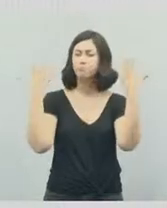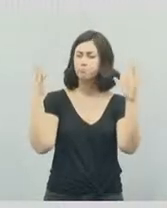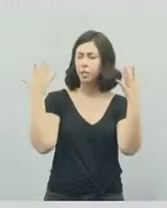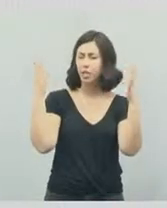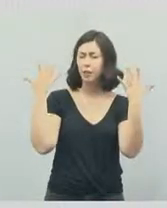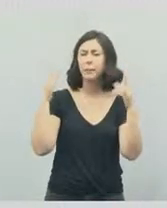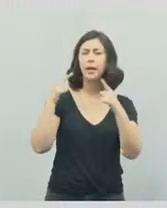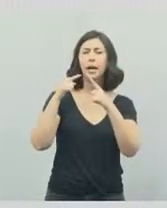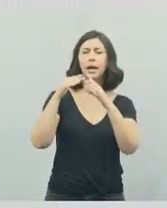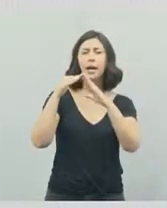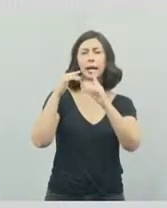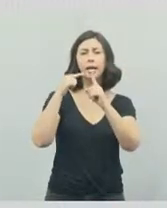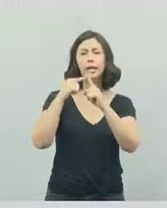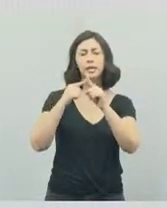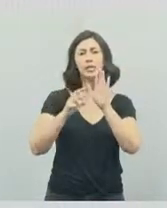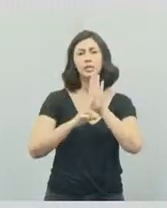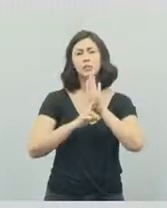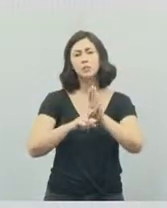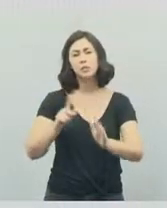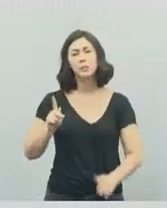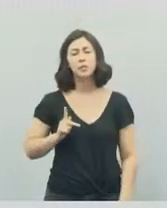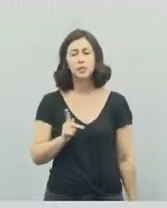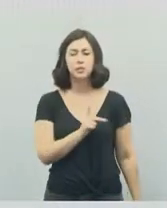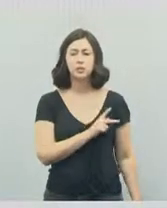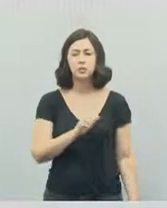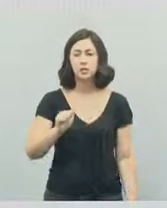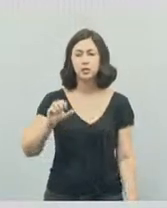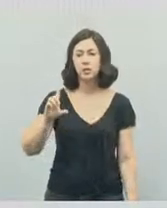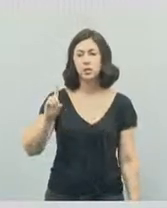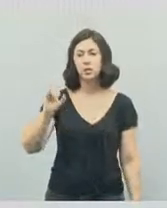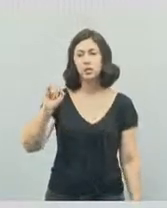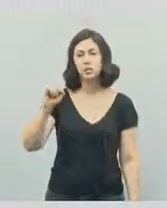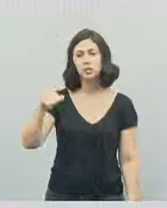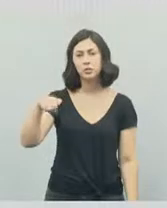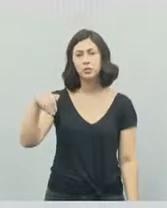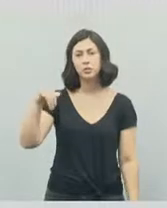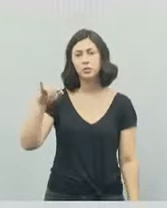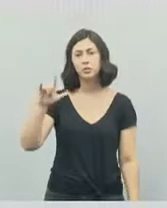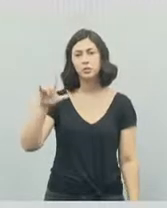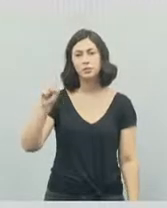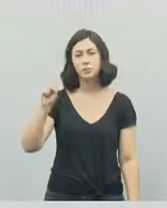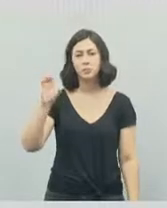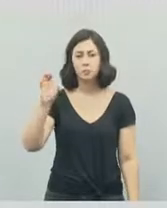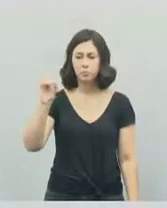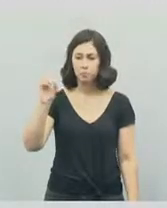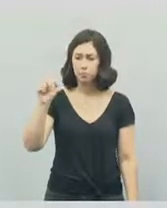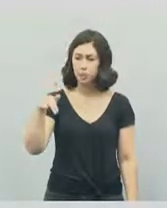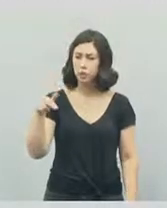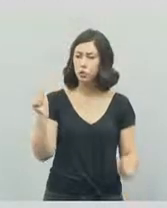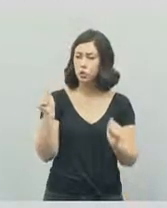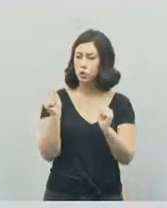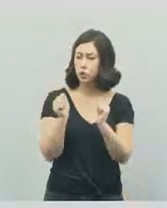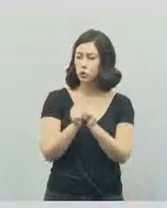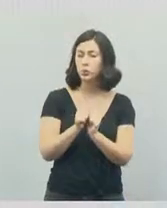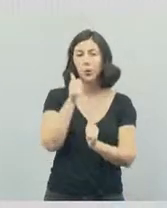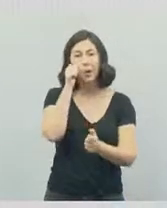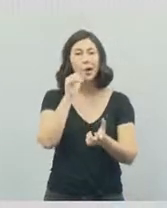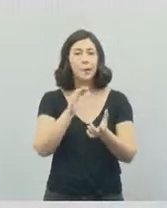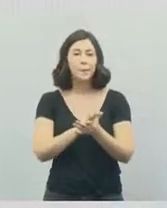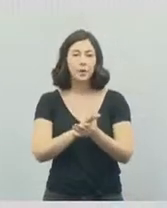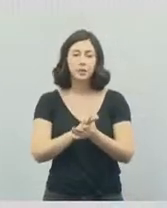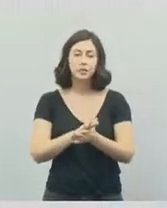em nome do pastor Admilson, juntamente com a tua esposa, ali com a bandeira do Brasil, pastor Admilson.